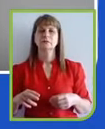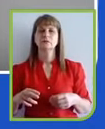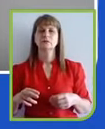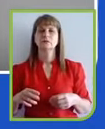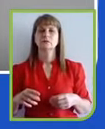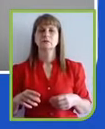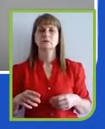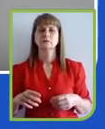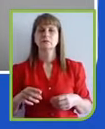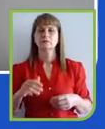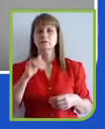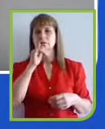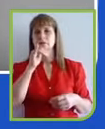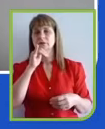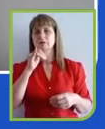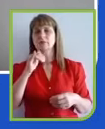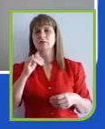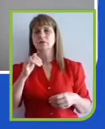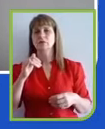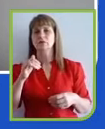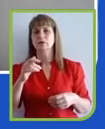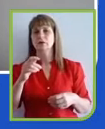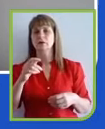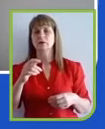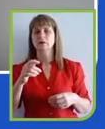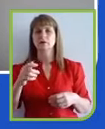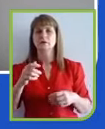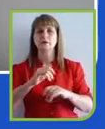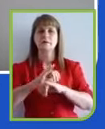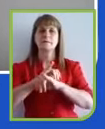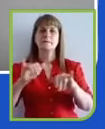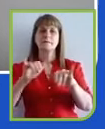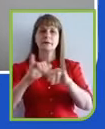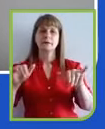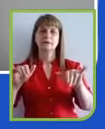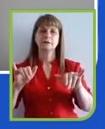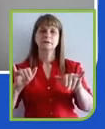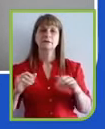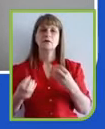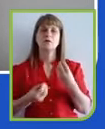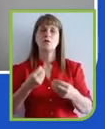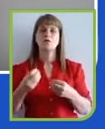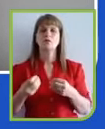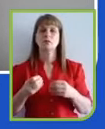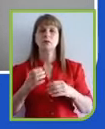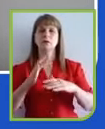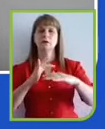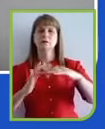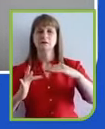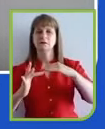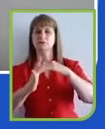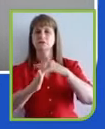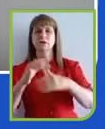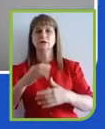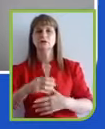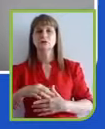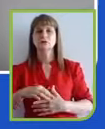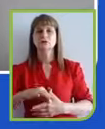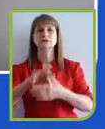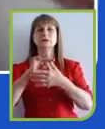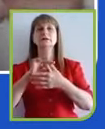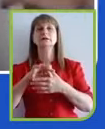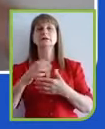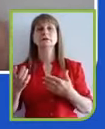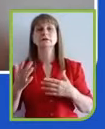imprensa, como que os nossos líderes se posicionam nas redes sociais. Então, que ele for ativo aqui no LinkedIn. Com certeza,